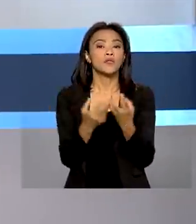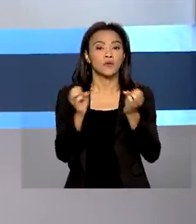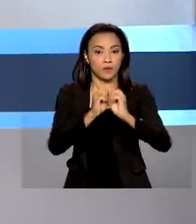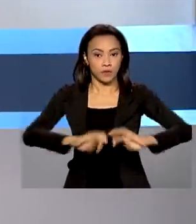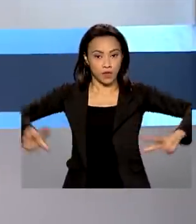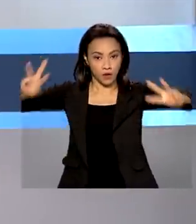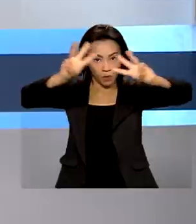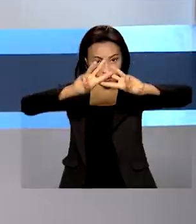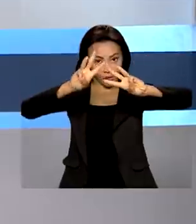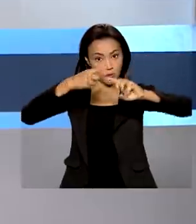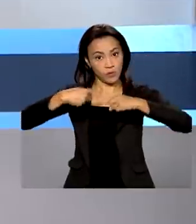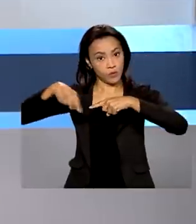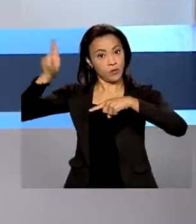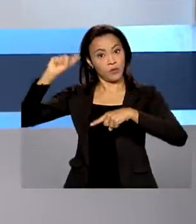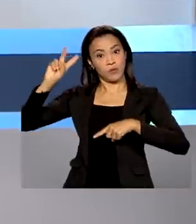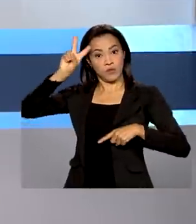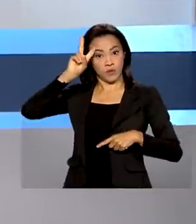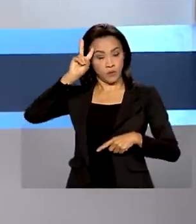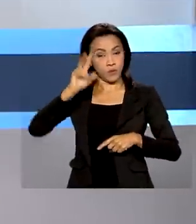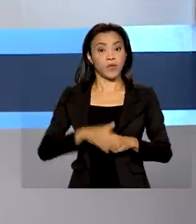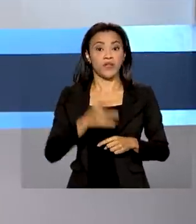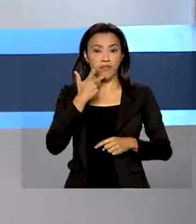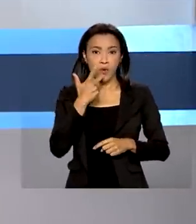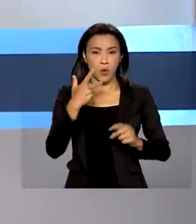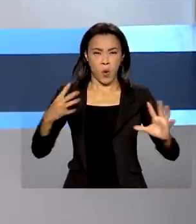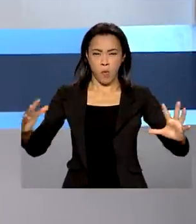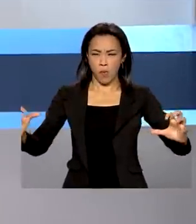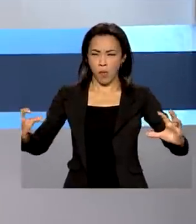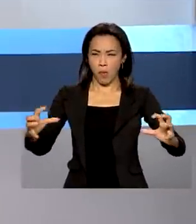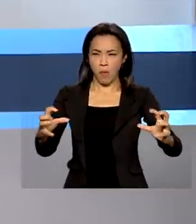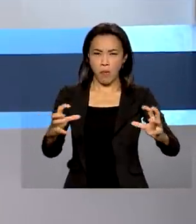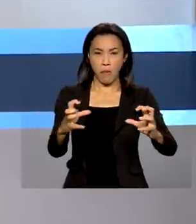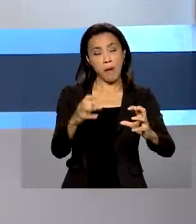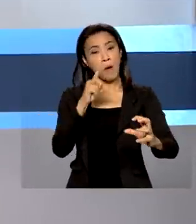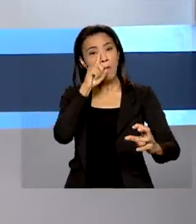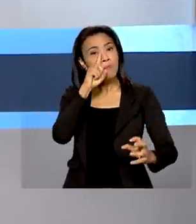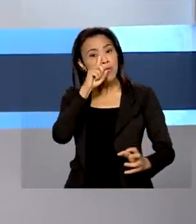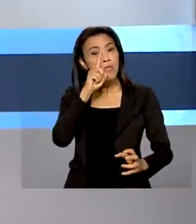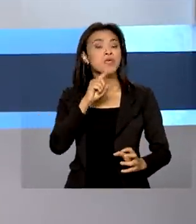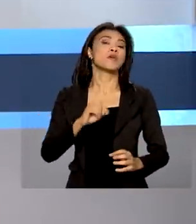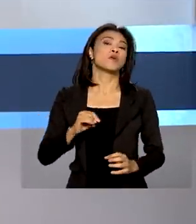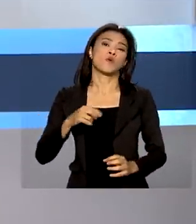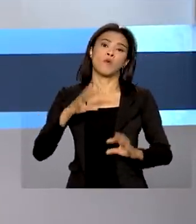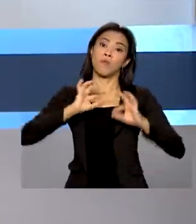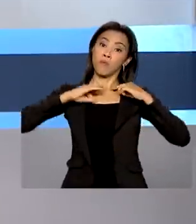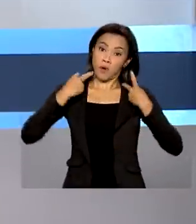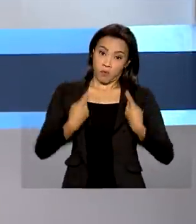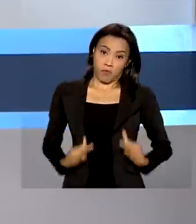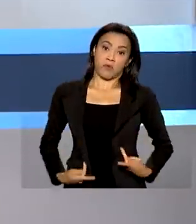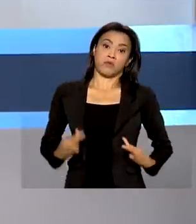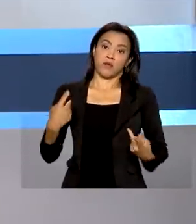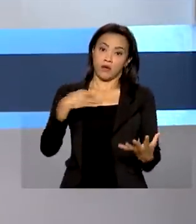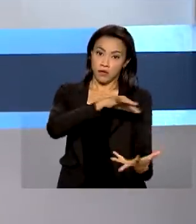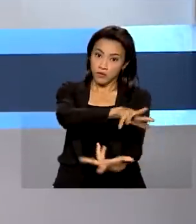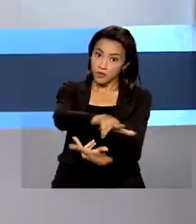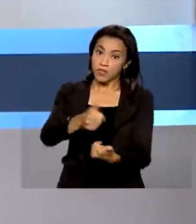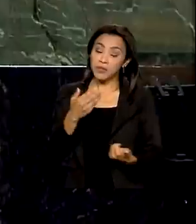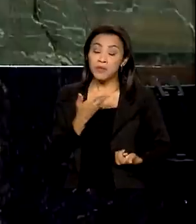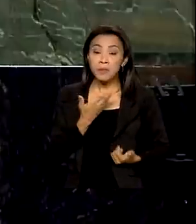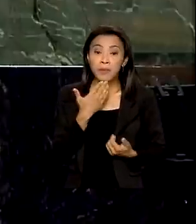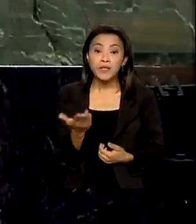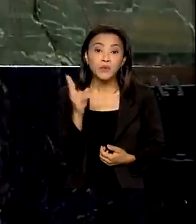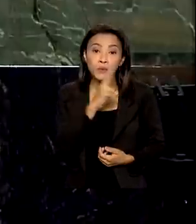-feira. Ele destacou que o aumento das tensões colocam a humanidade em risco e pediu uma solução diplomática urgente.